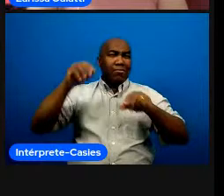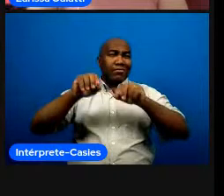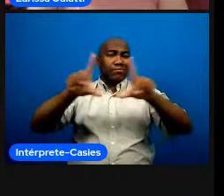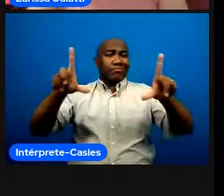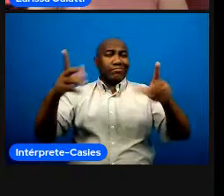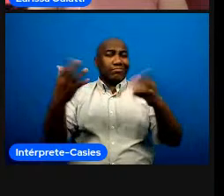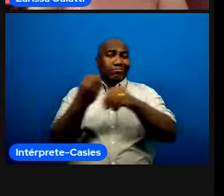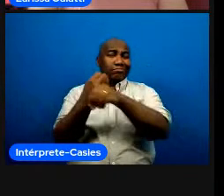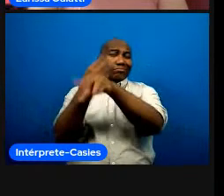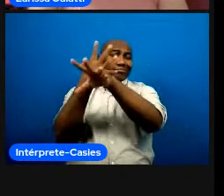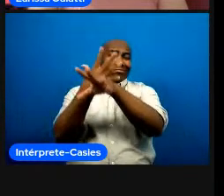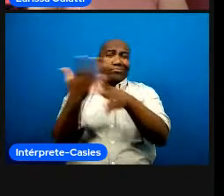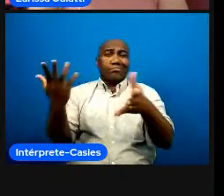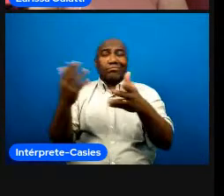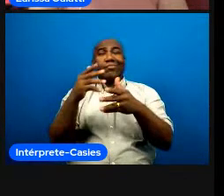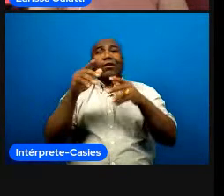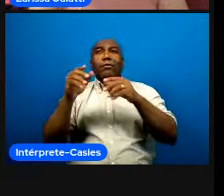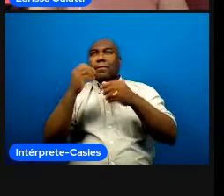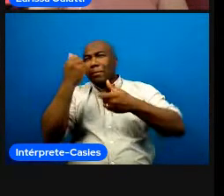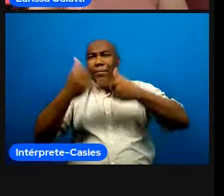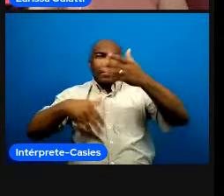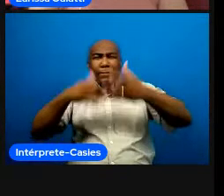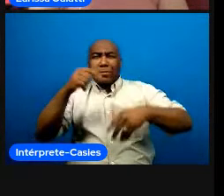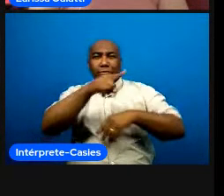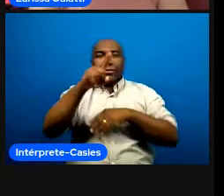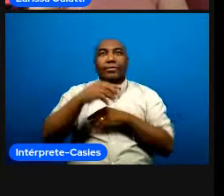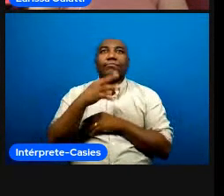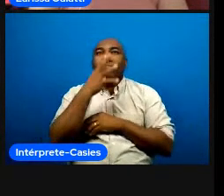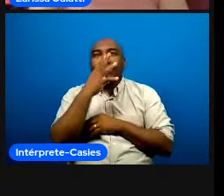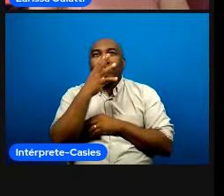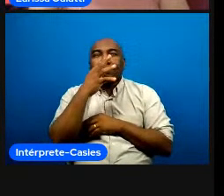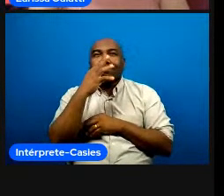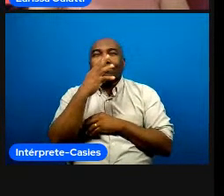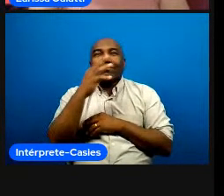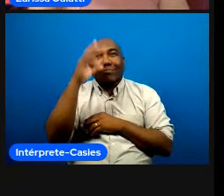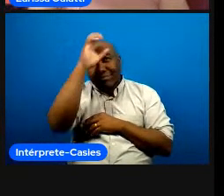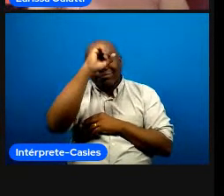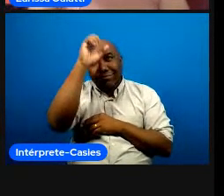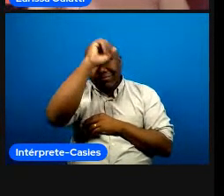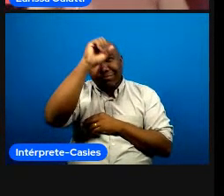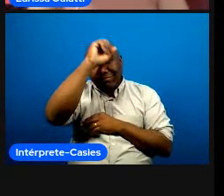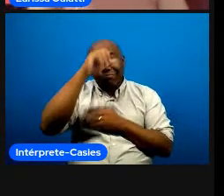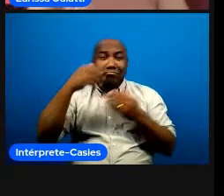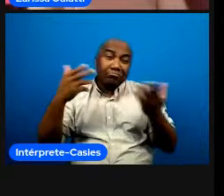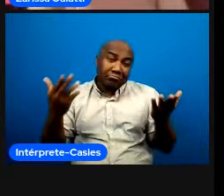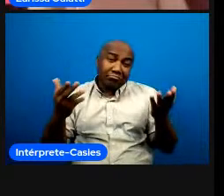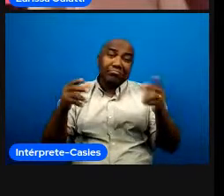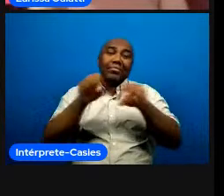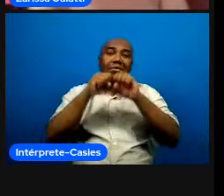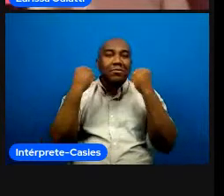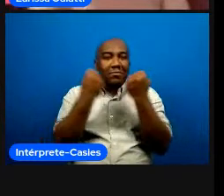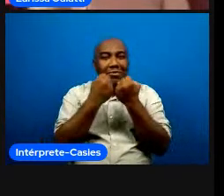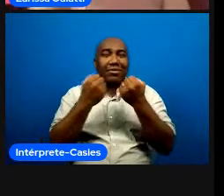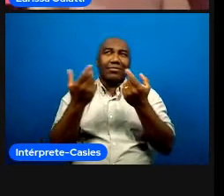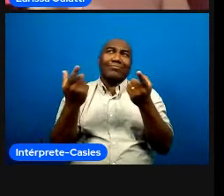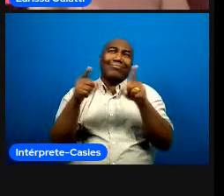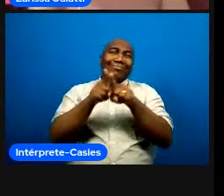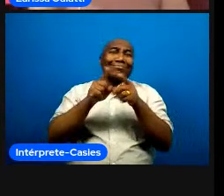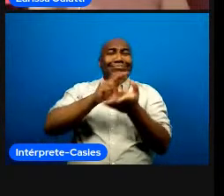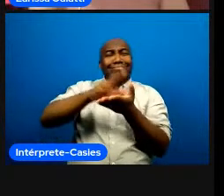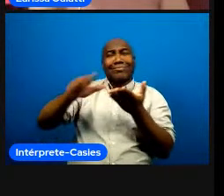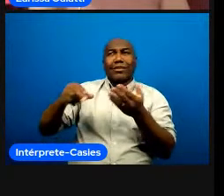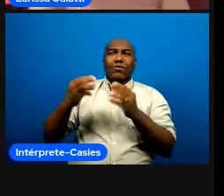formação portanto de aprendizado né se espera um simpósio uma clínica um workshop